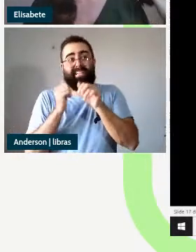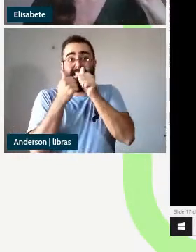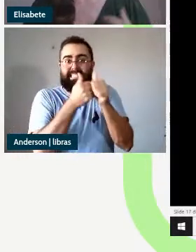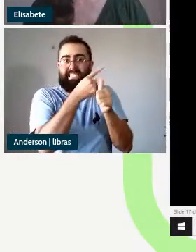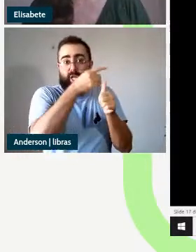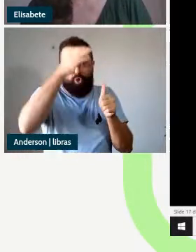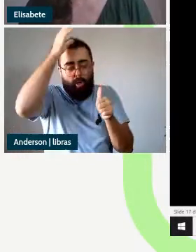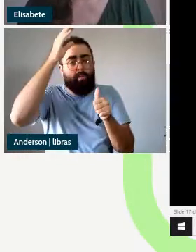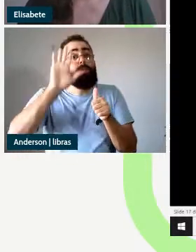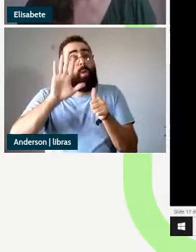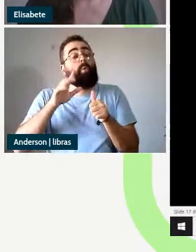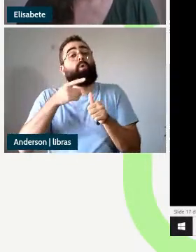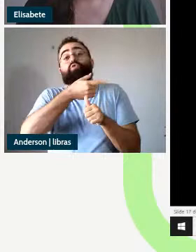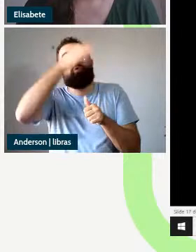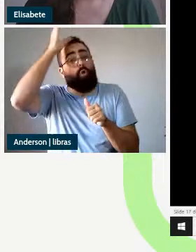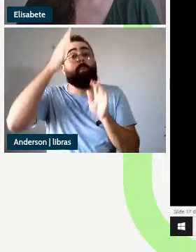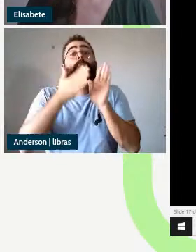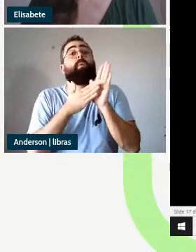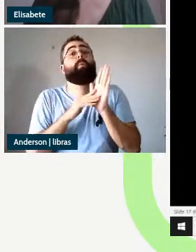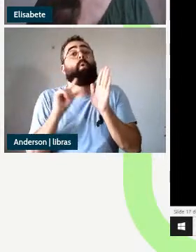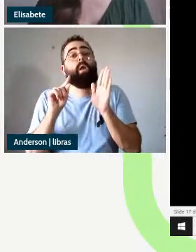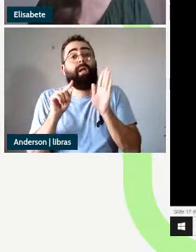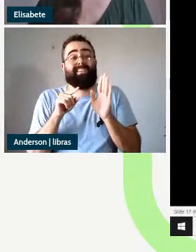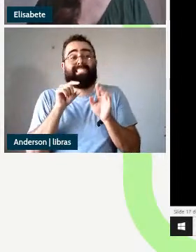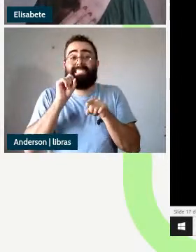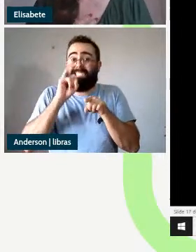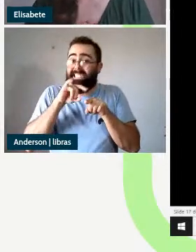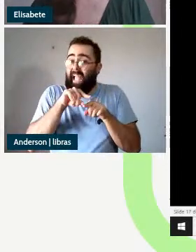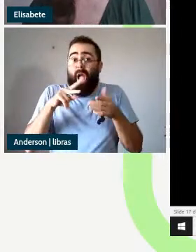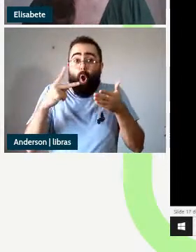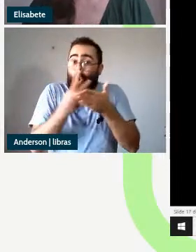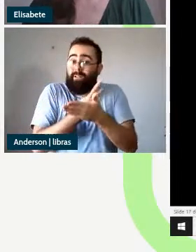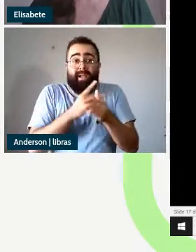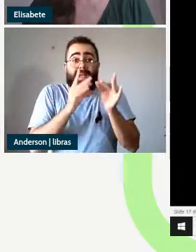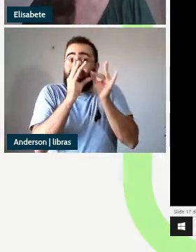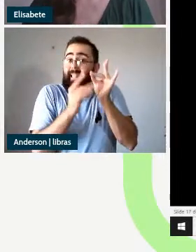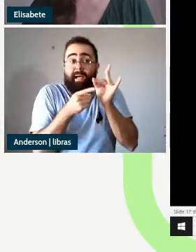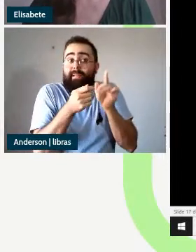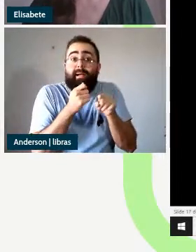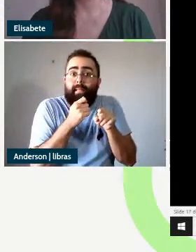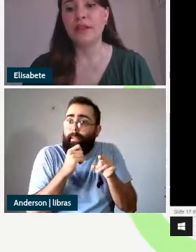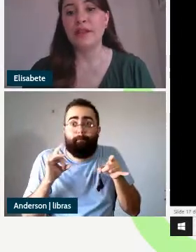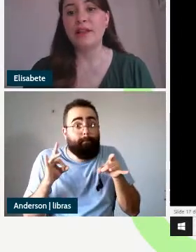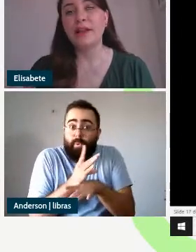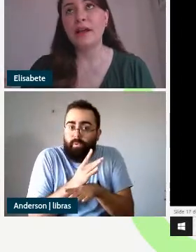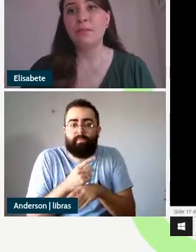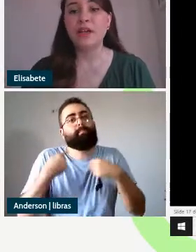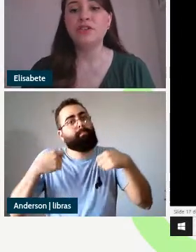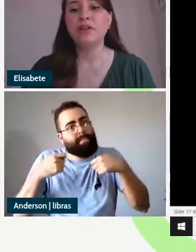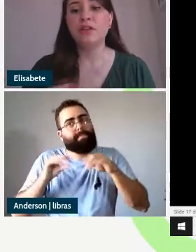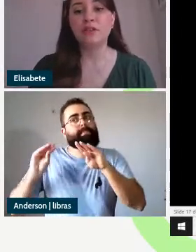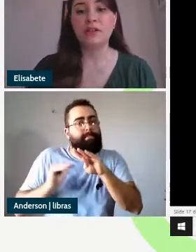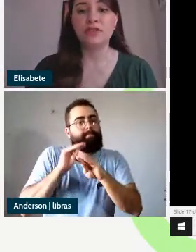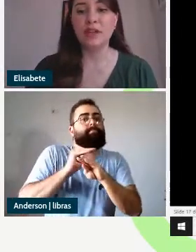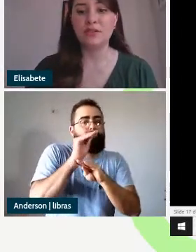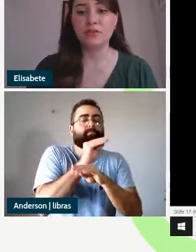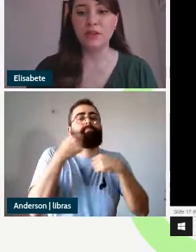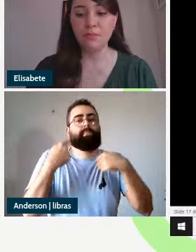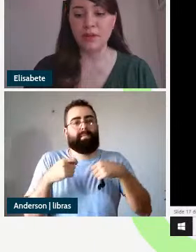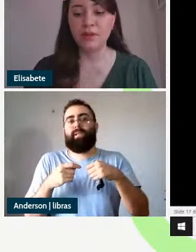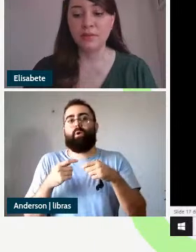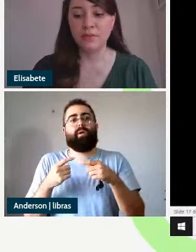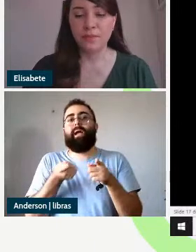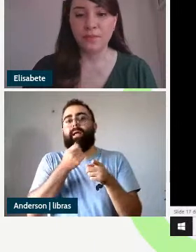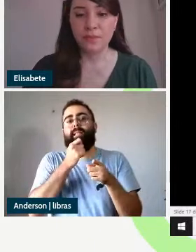acontece isso embora a ASP tenha os seus traços valorados ele é incapaz de valorar o traço de